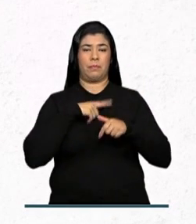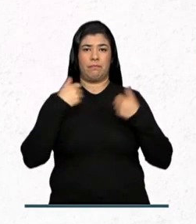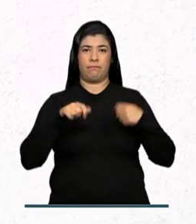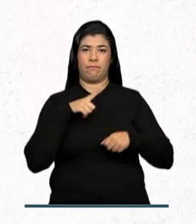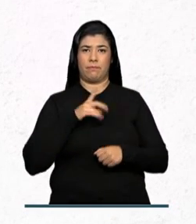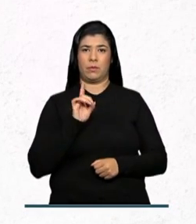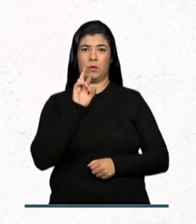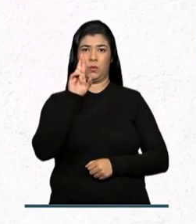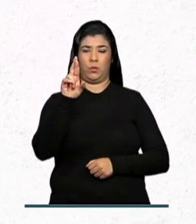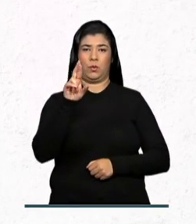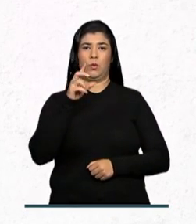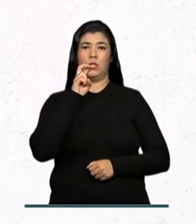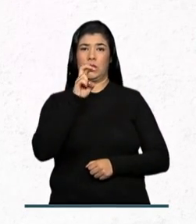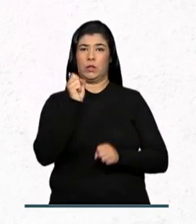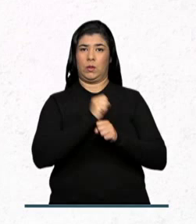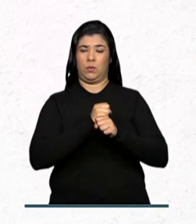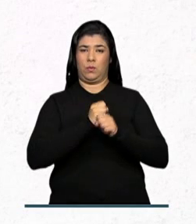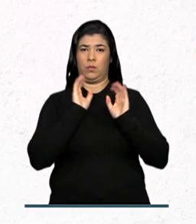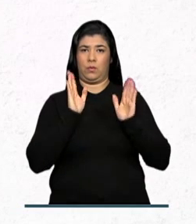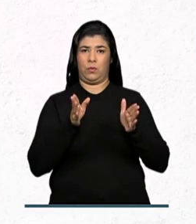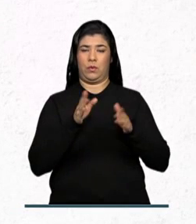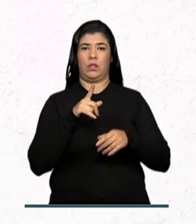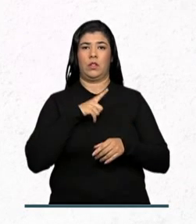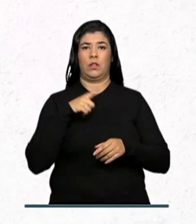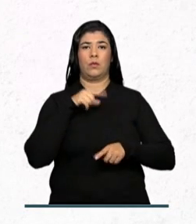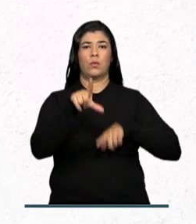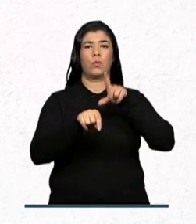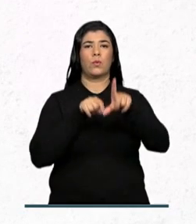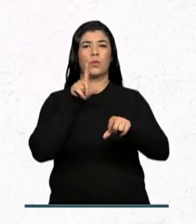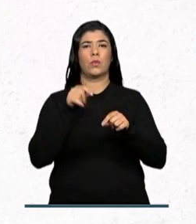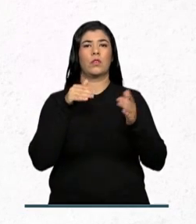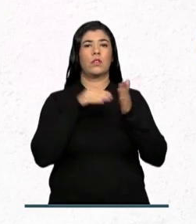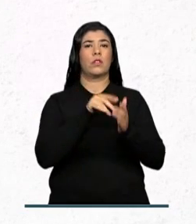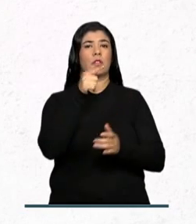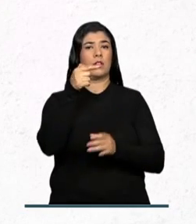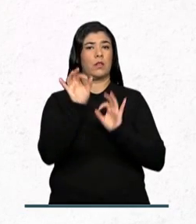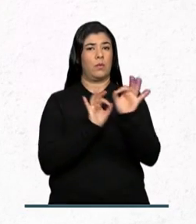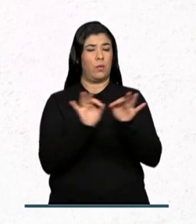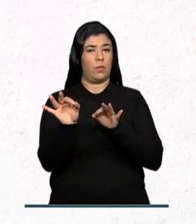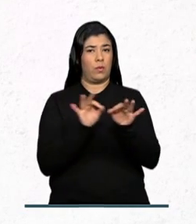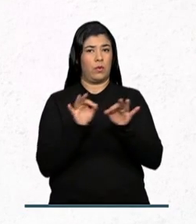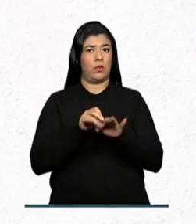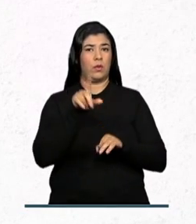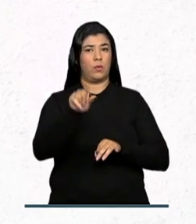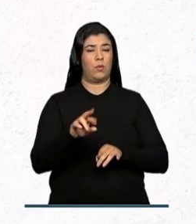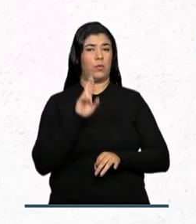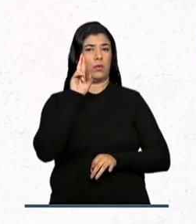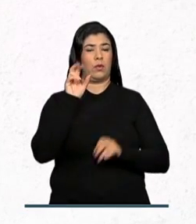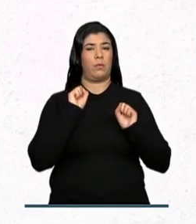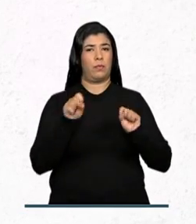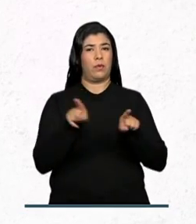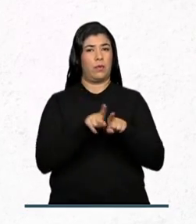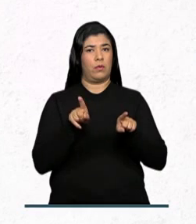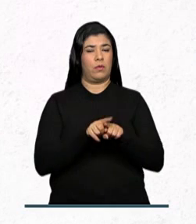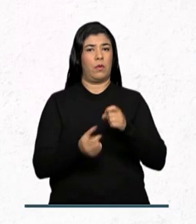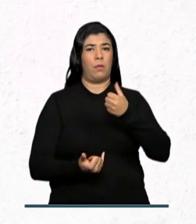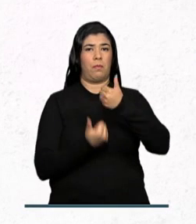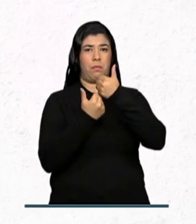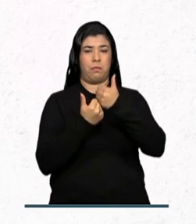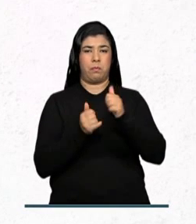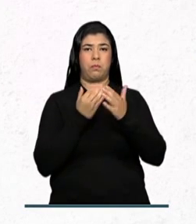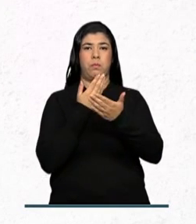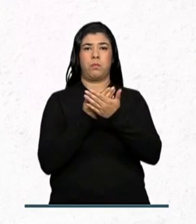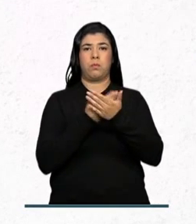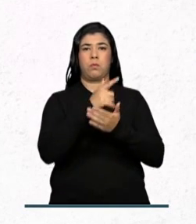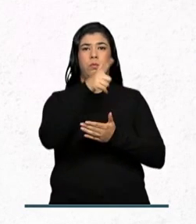título de doutora há pelo menos cinco anos. Serão escolhidos até sete projetos e os selecionados poderão contar com bolsas e